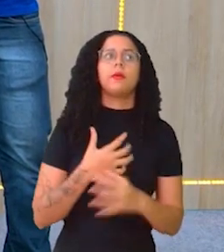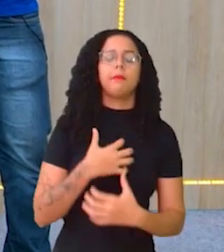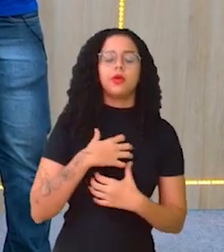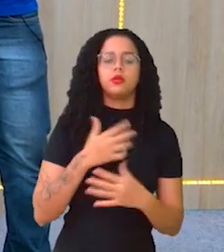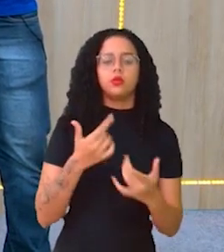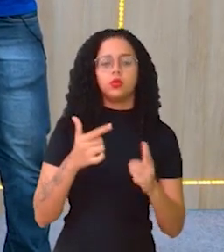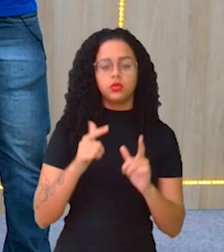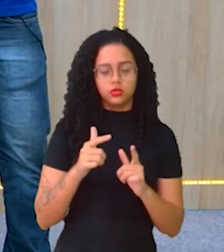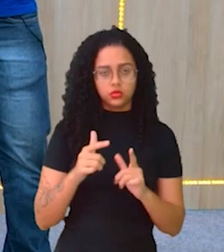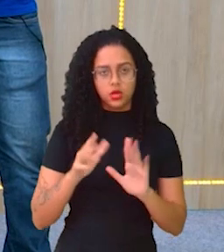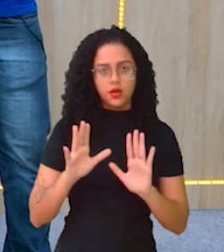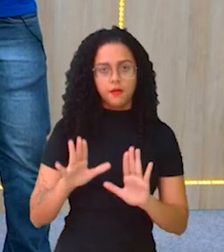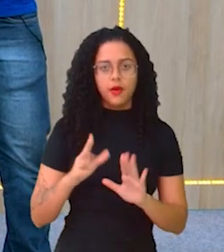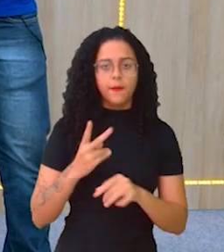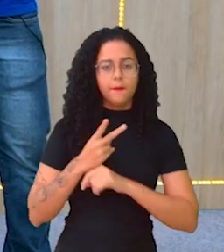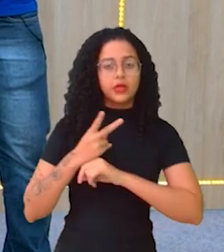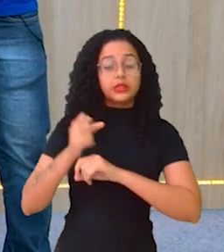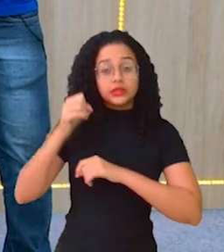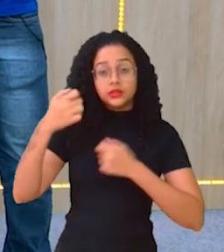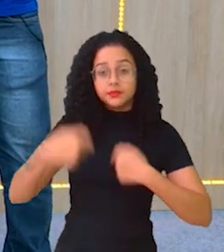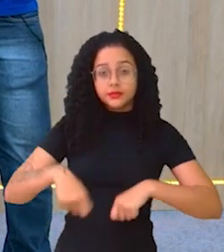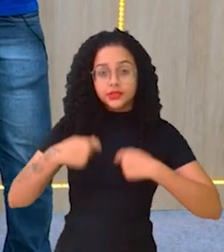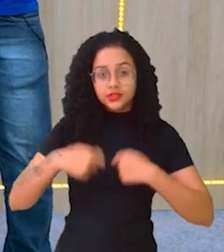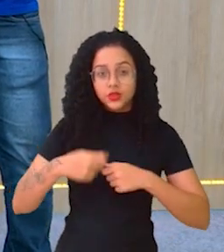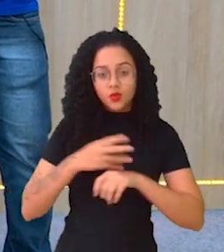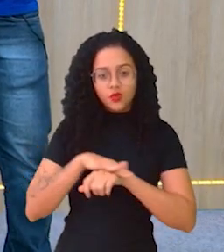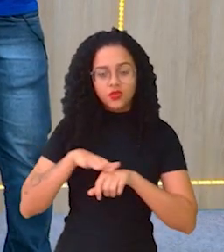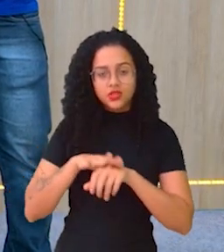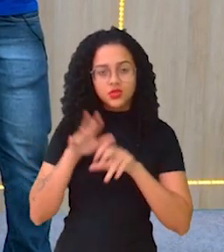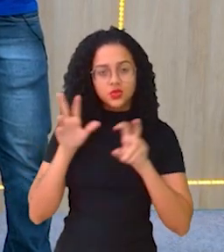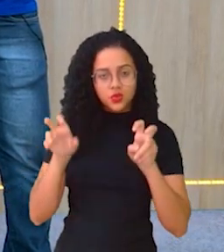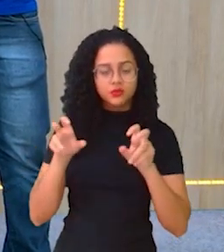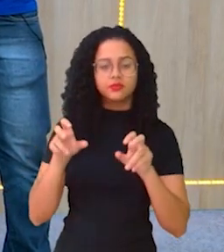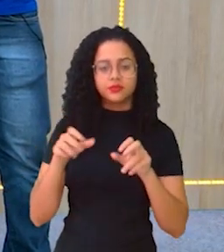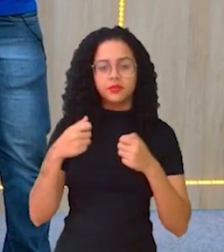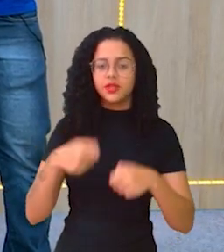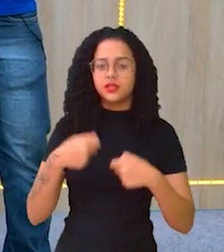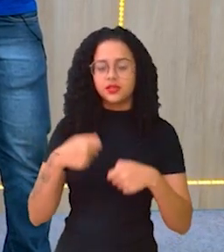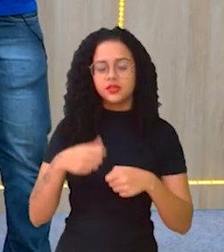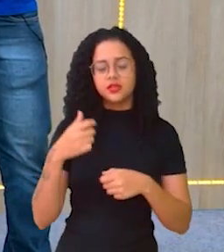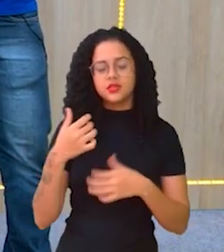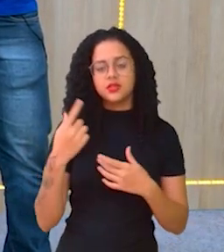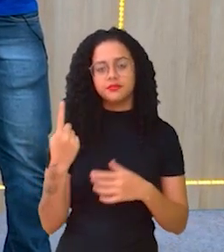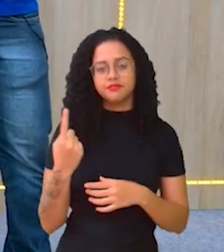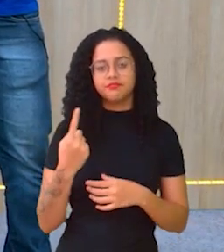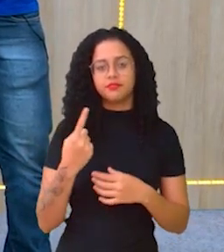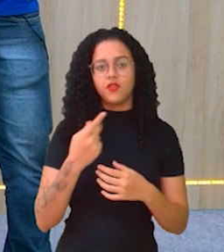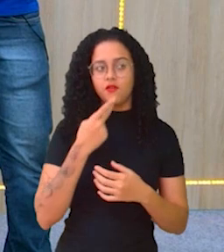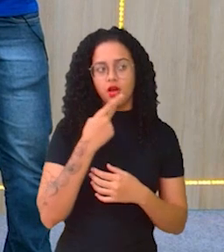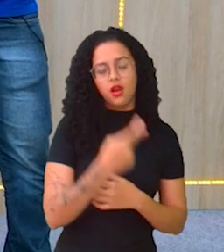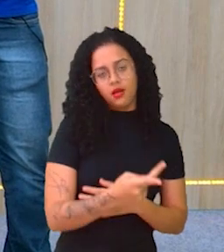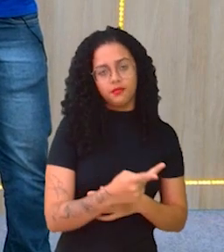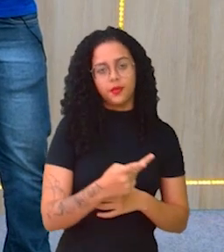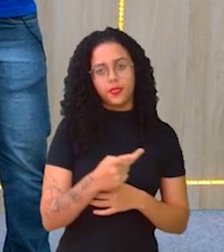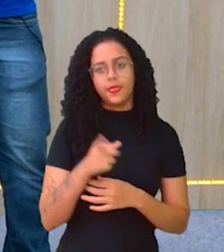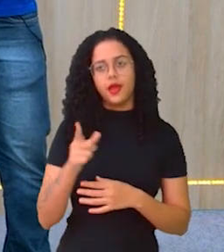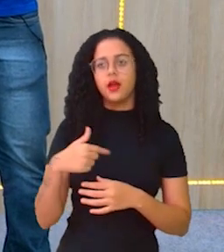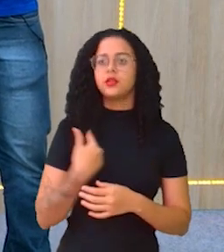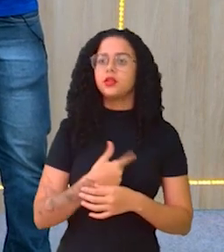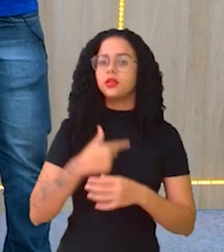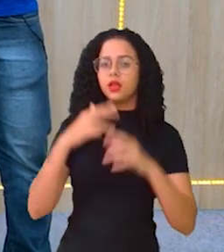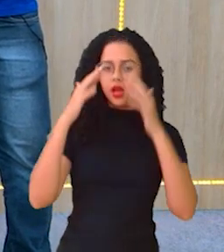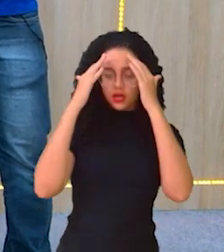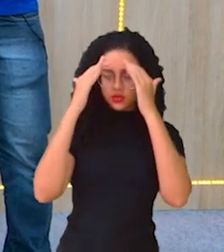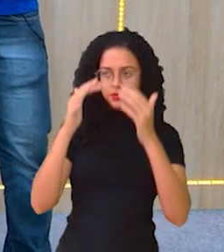procurar também se houver necessidade de conversar sobre, tá, minha gente? Então, é diante disso aí, a gente respeita a história